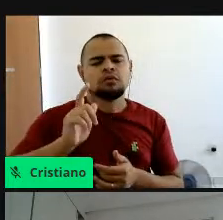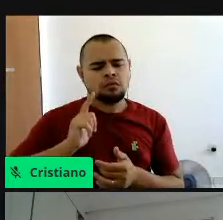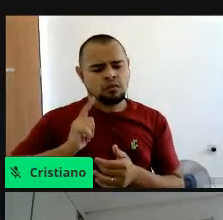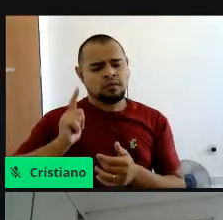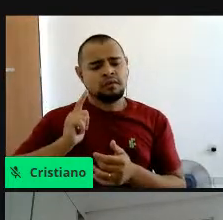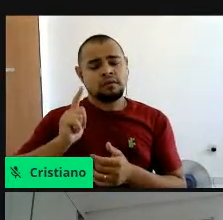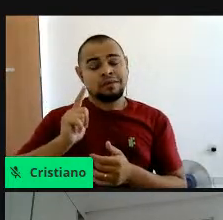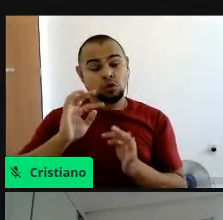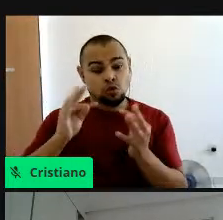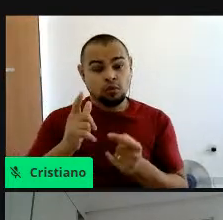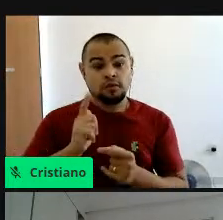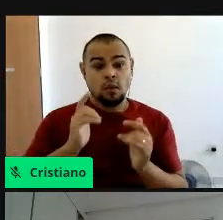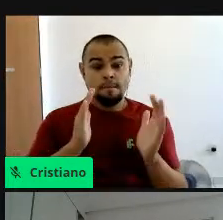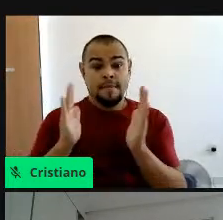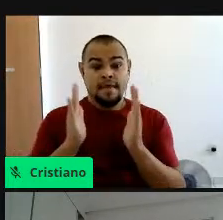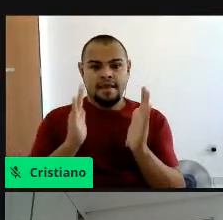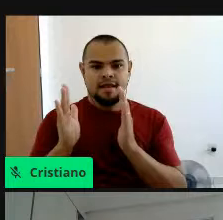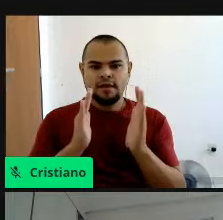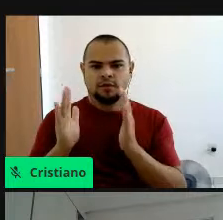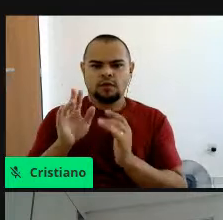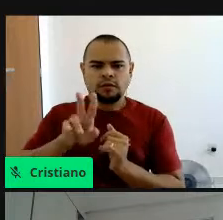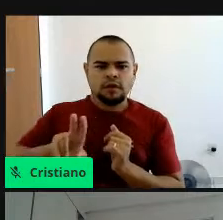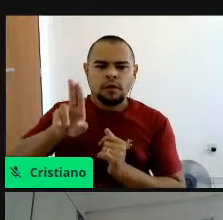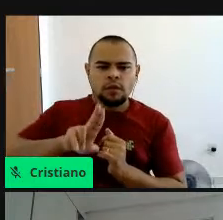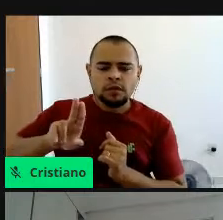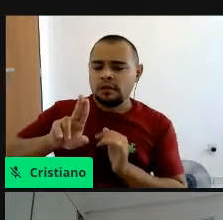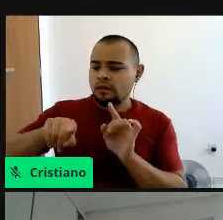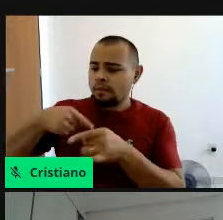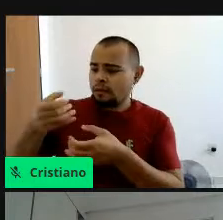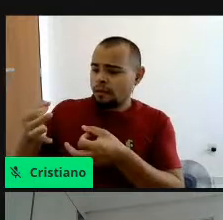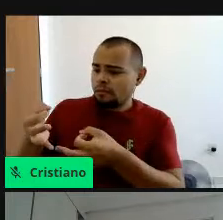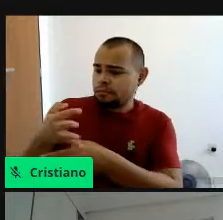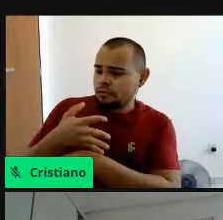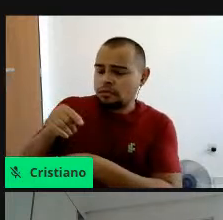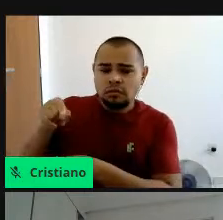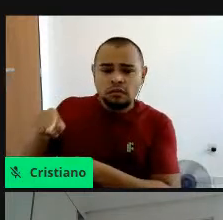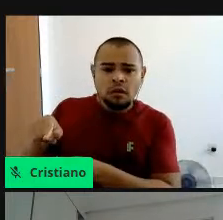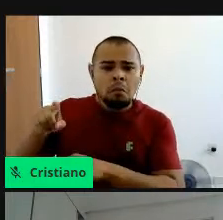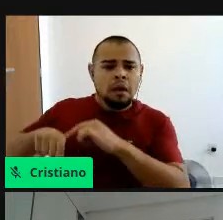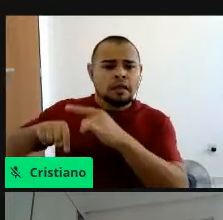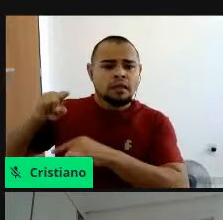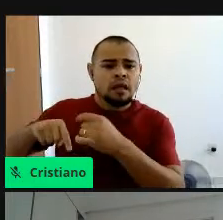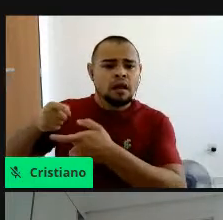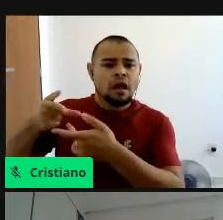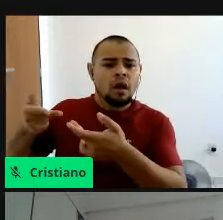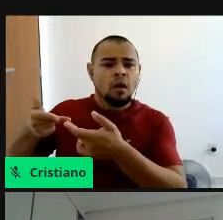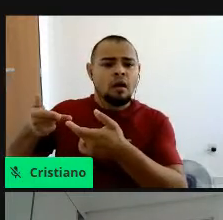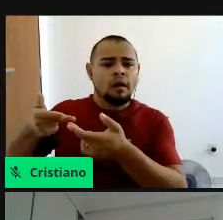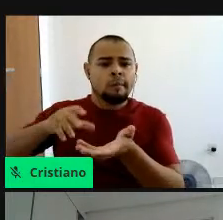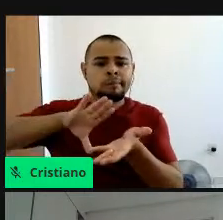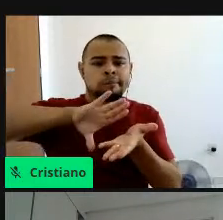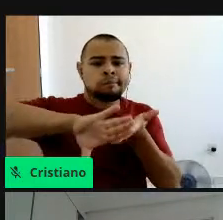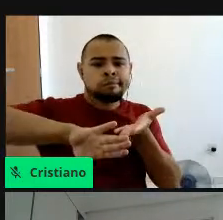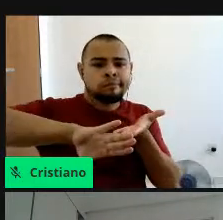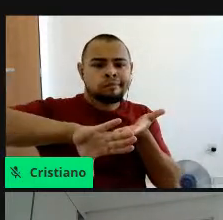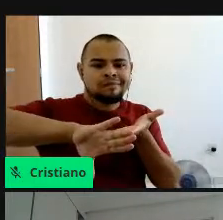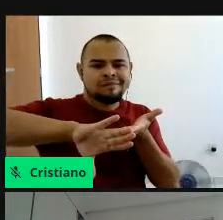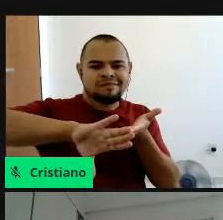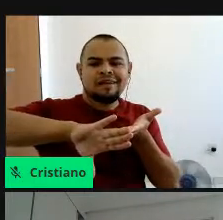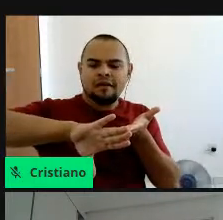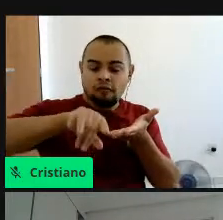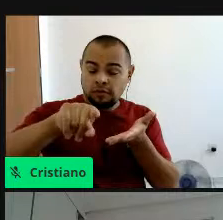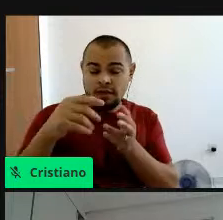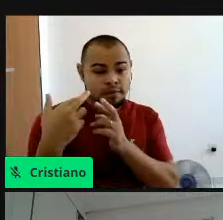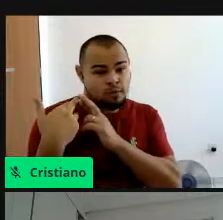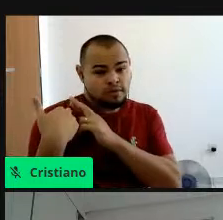então, tudo tem o tempo de uso, então, depois, aquele material é um resíduo, que você deve ser responsável por